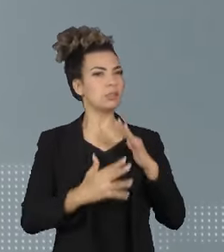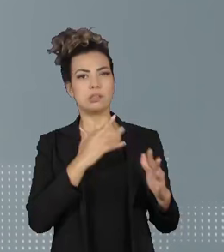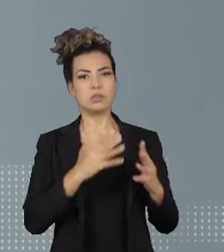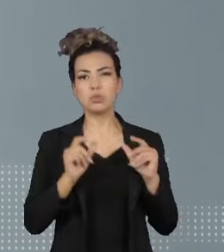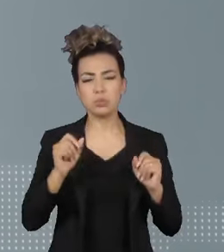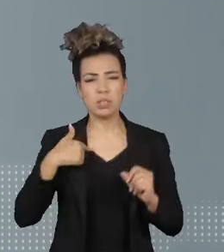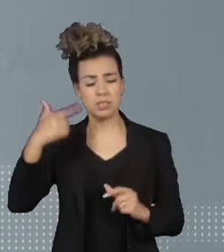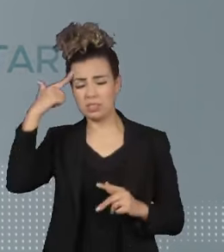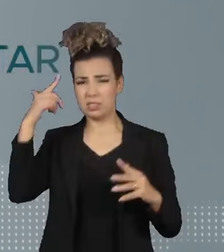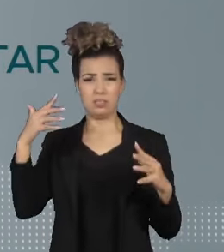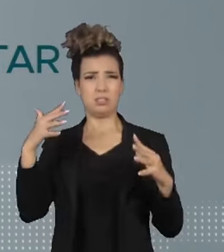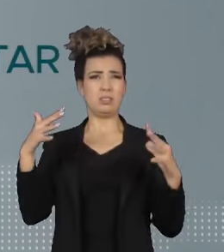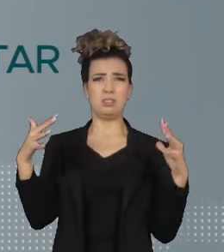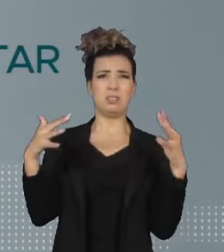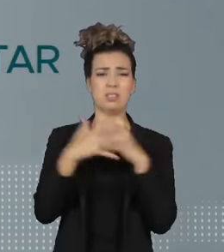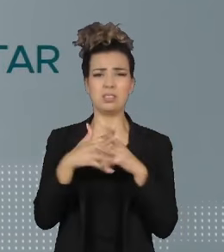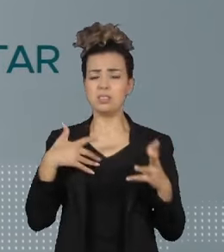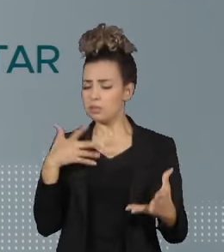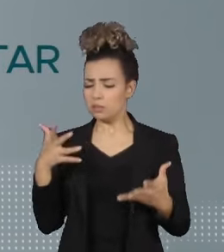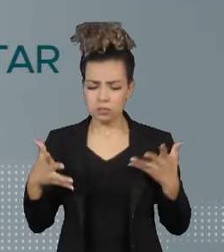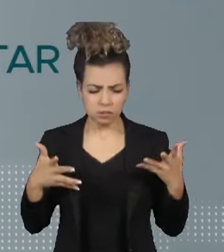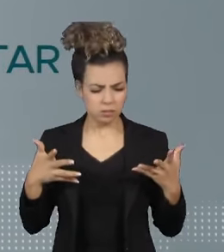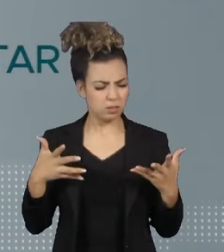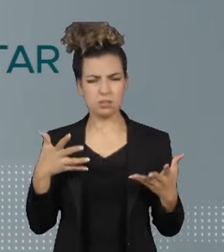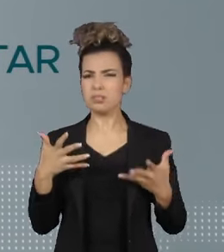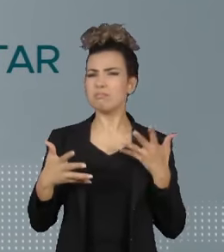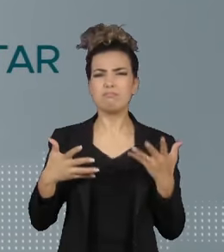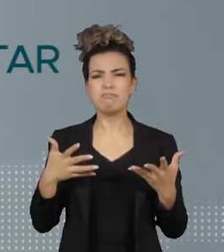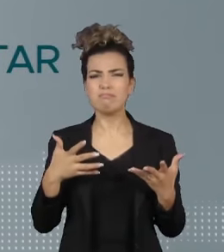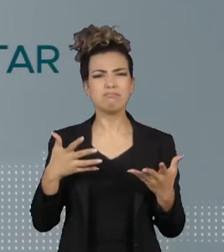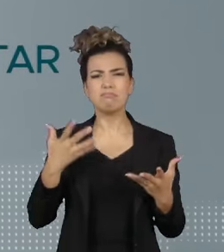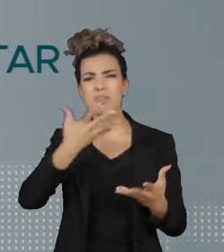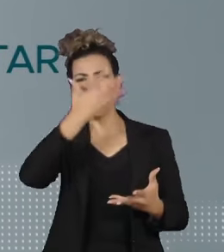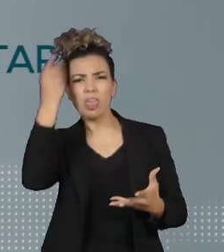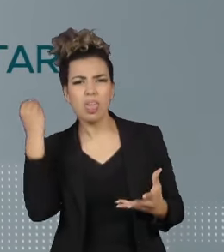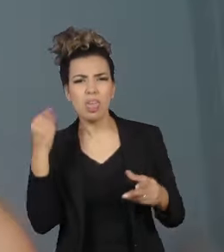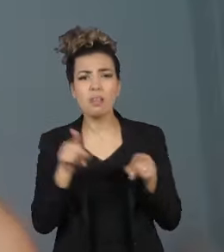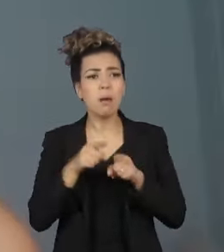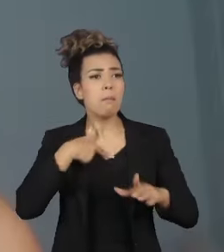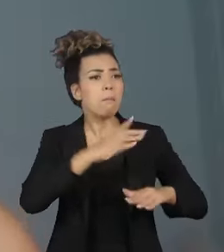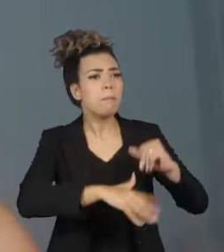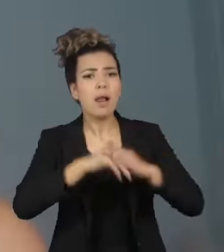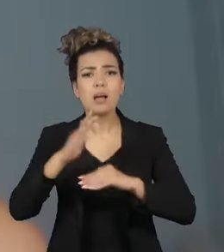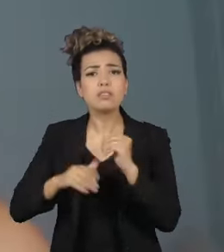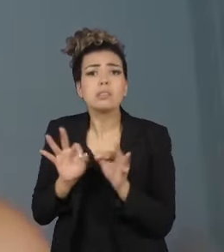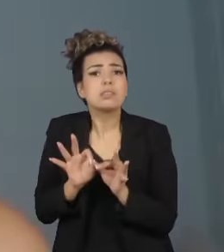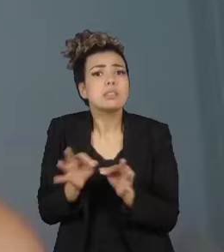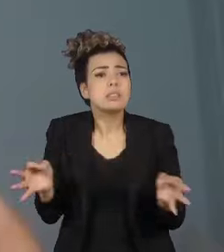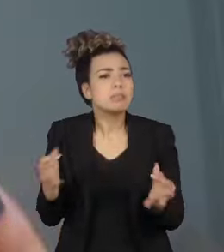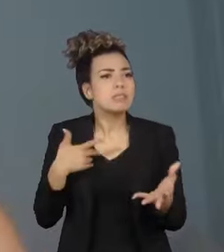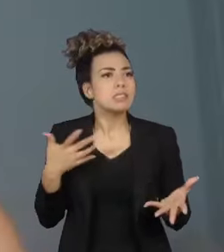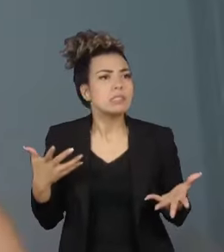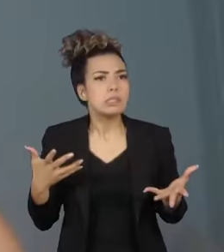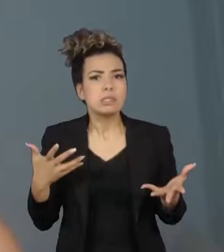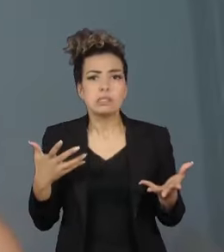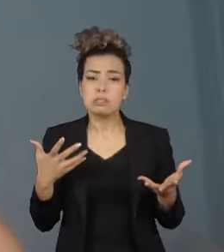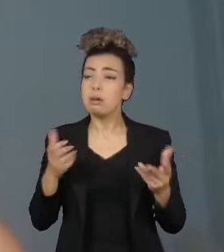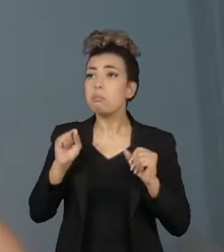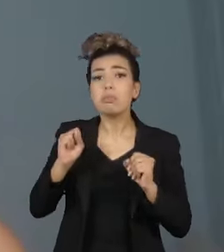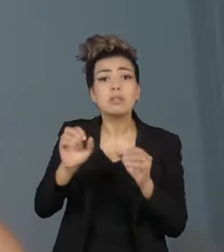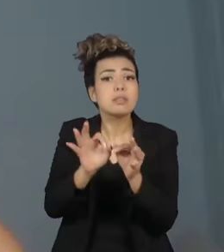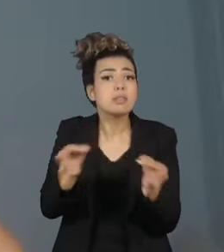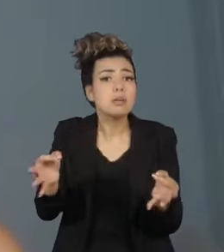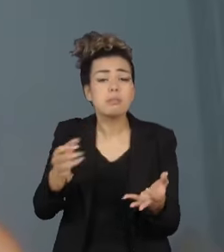linguagem, dificuldade para planejar ou executar tarefas simples do dia a dia. Pode ser um problema de memória, a pessoa esquece